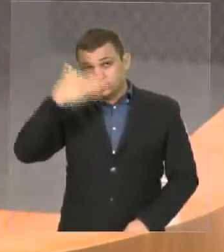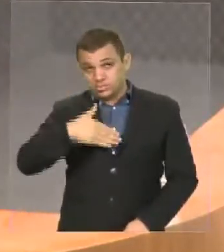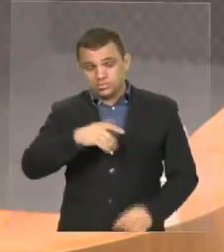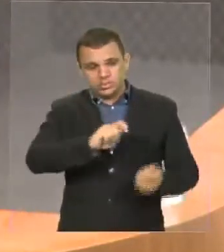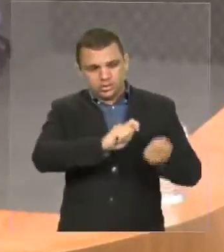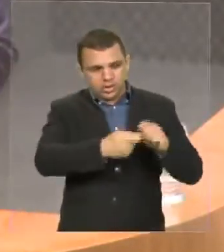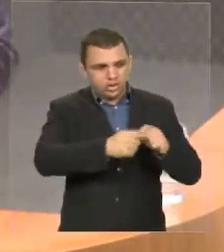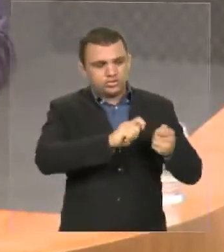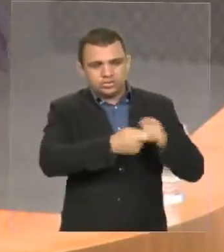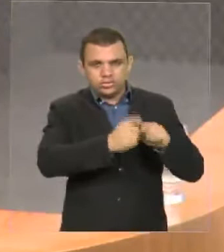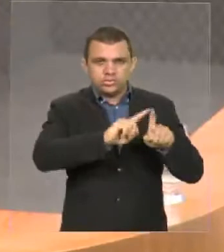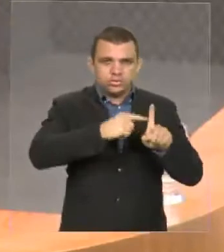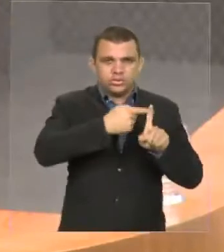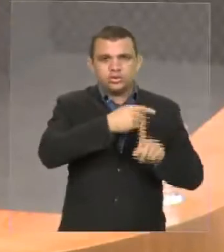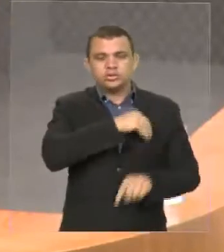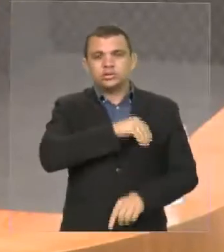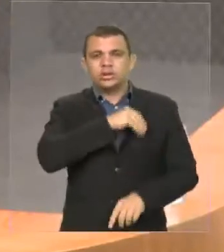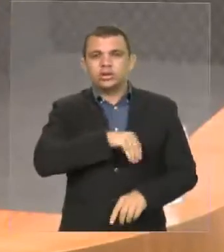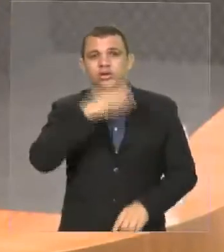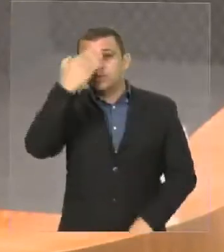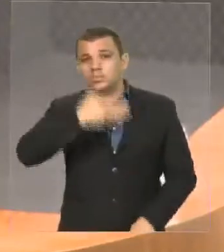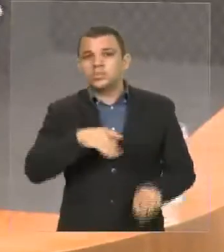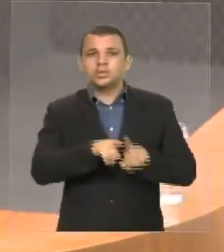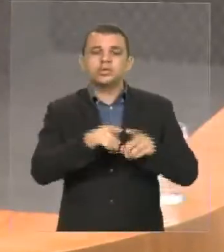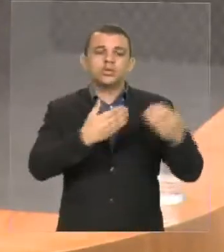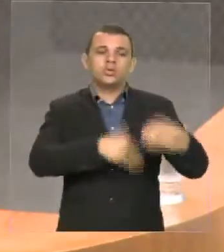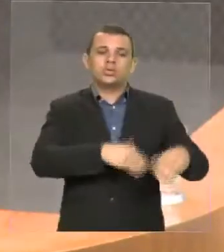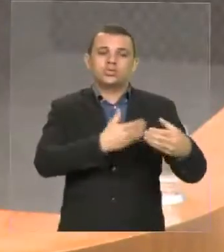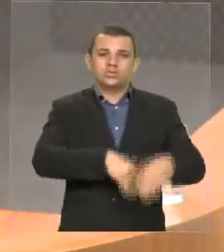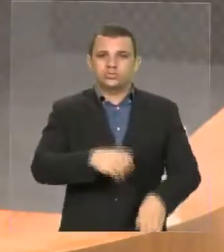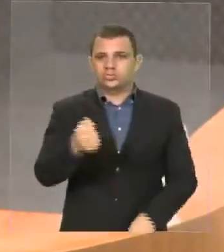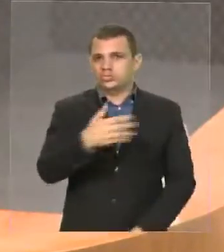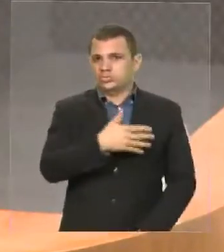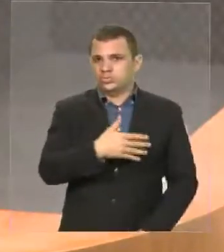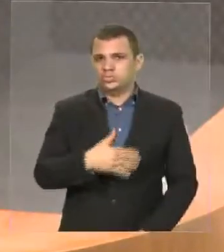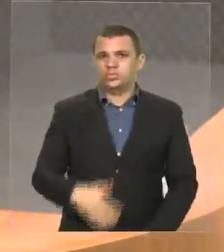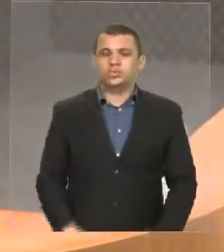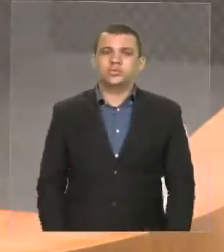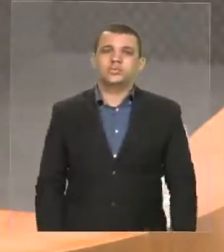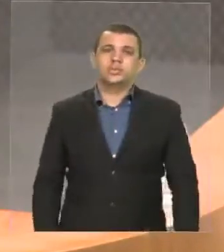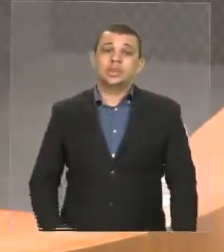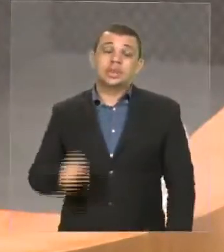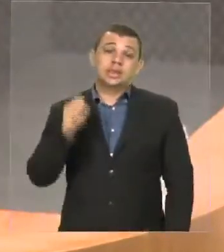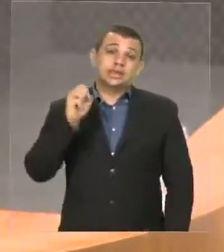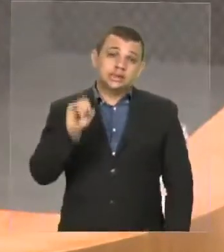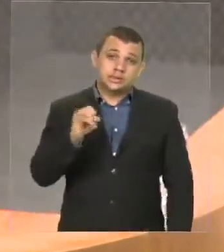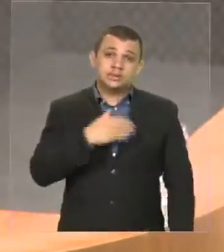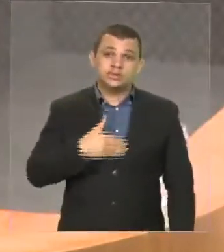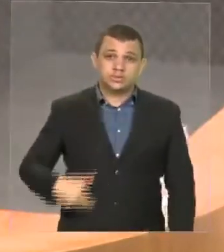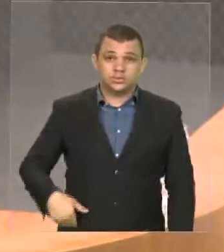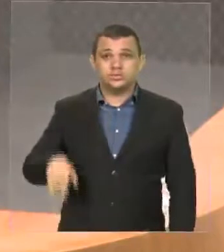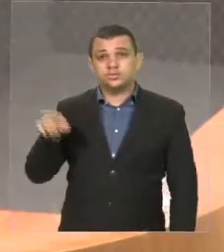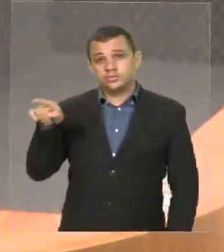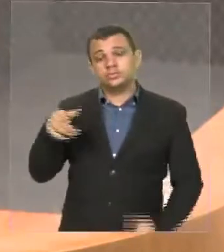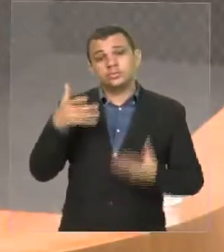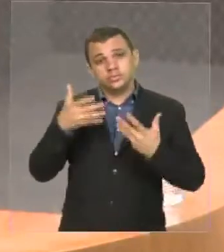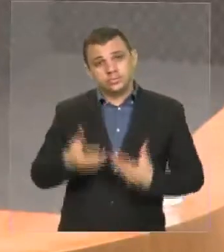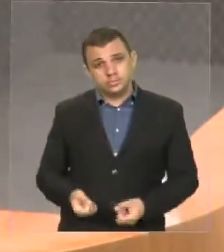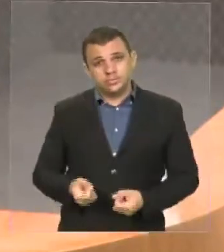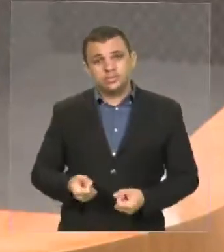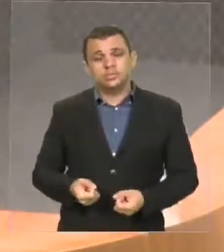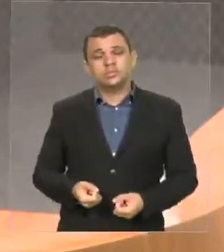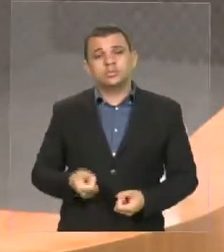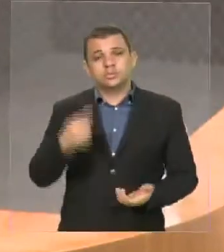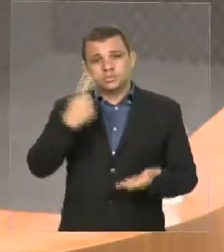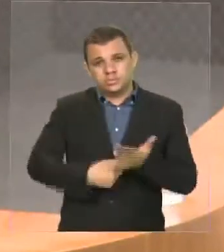e tem prometido fazer novos concursos públicos. Caso o governador faça adesão a esse